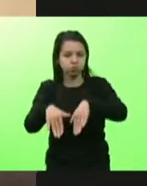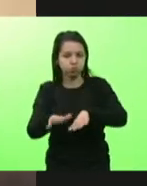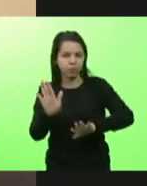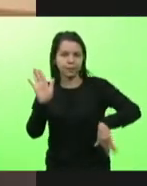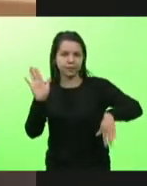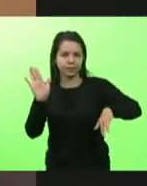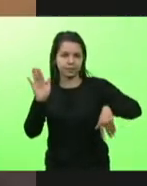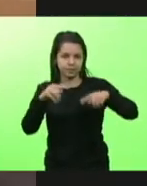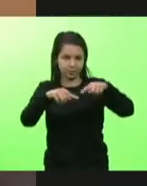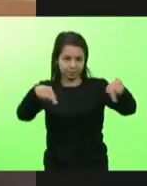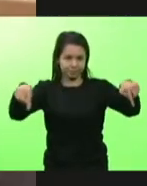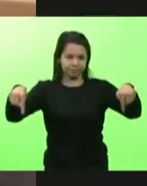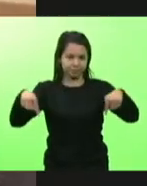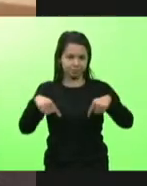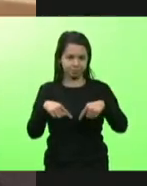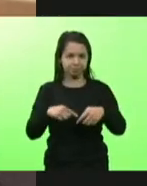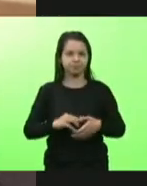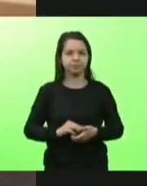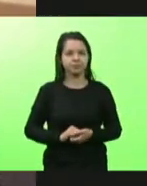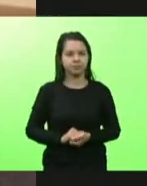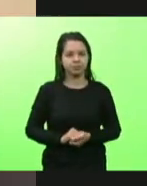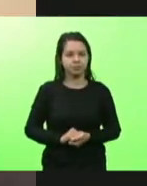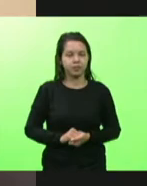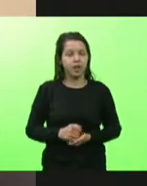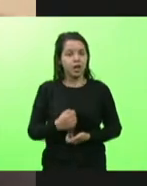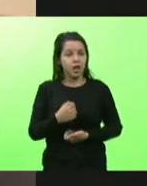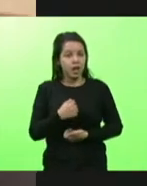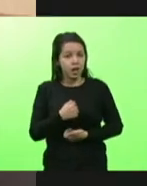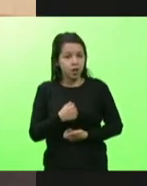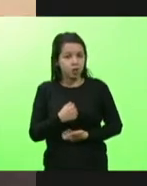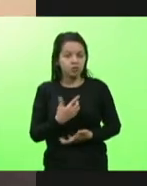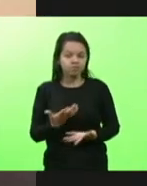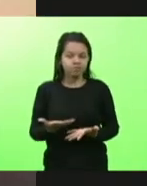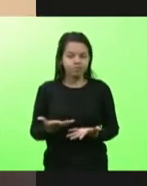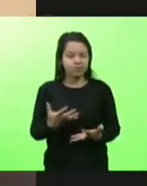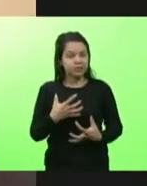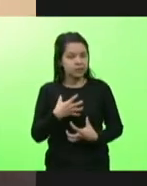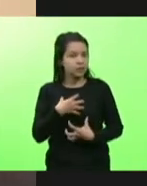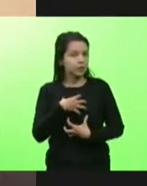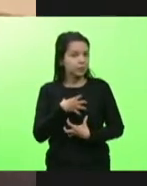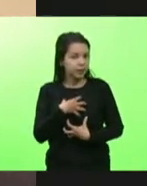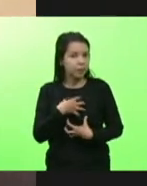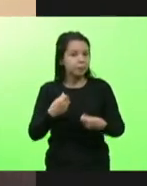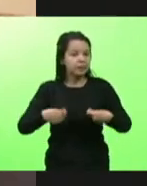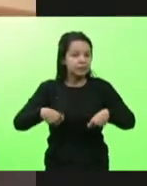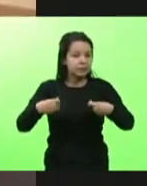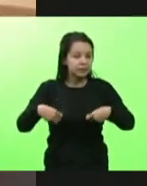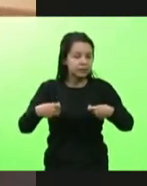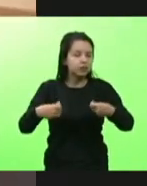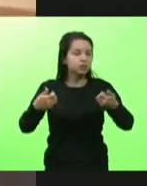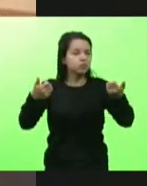me traz assim a necessidade de fazer uma fala